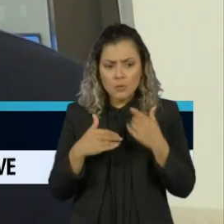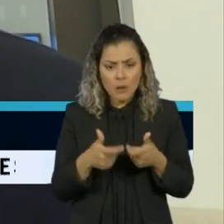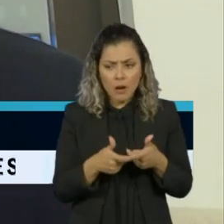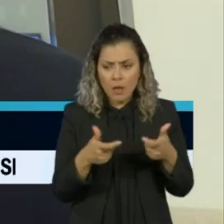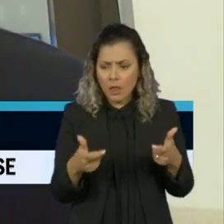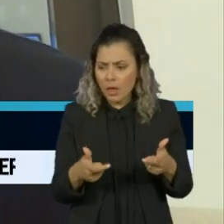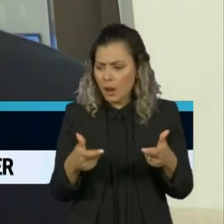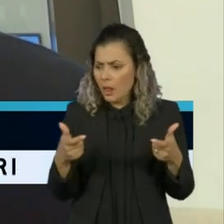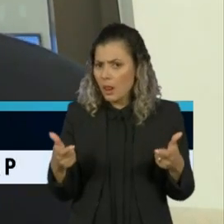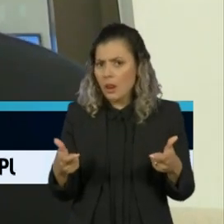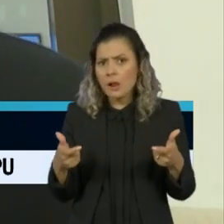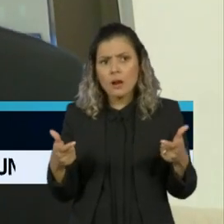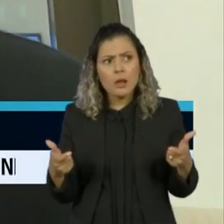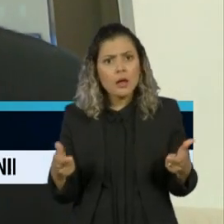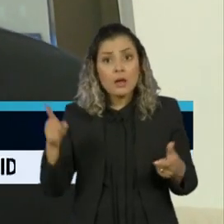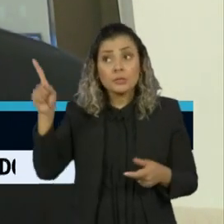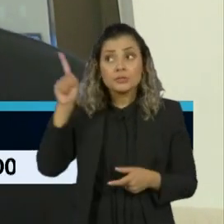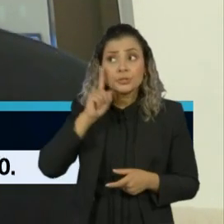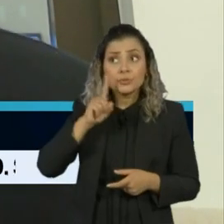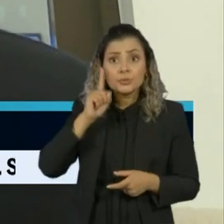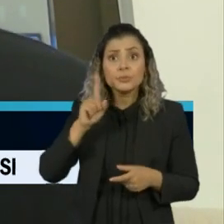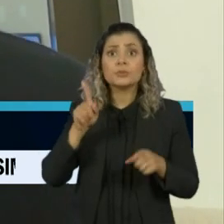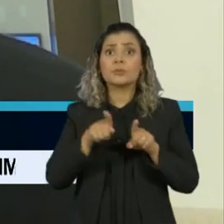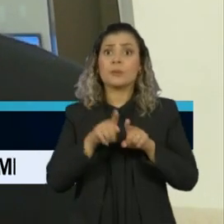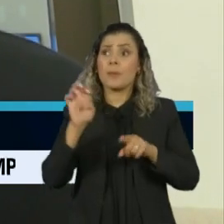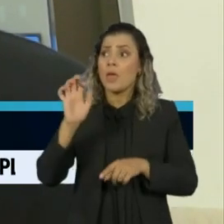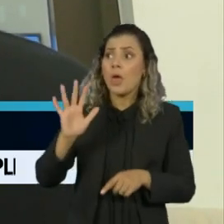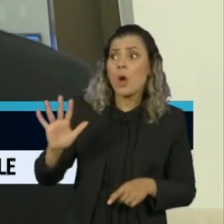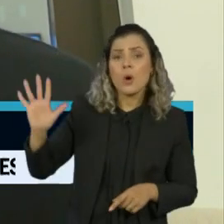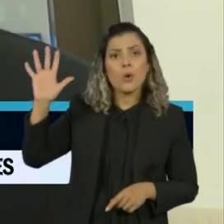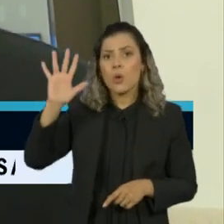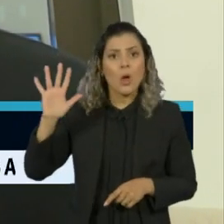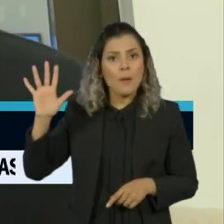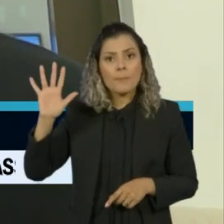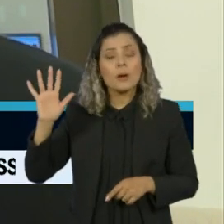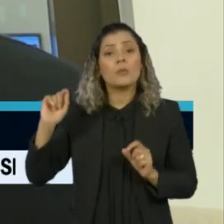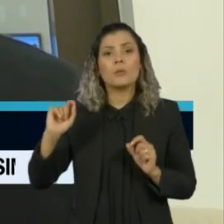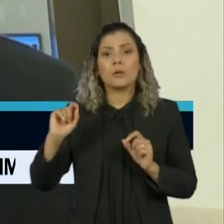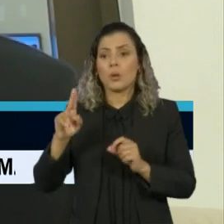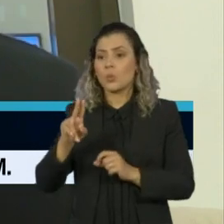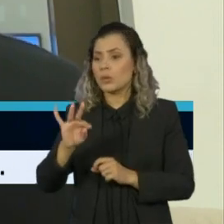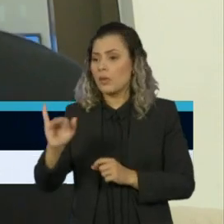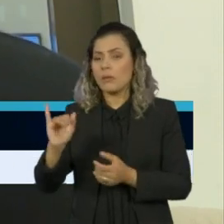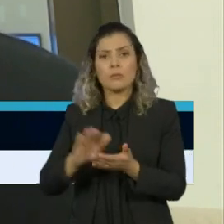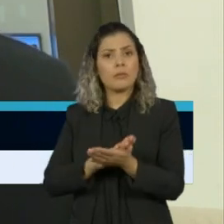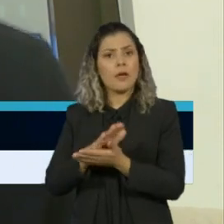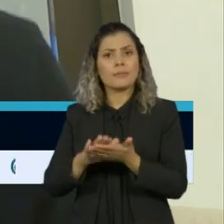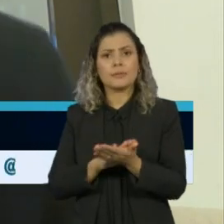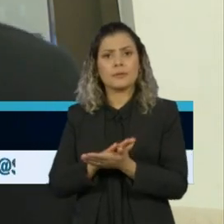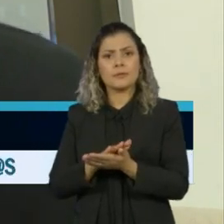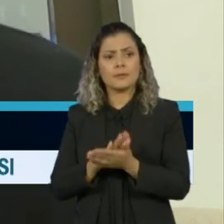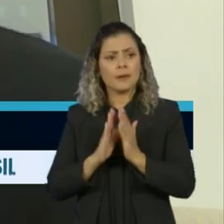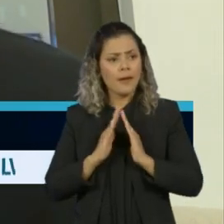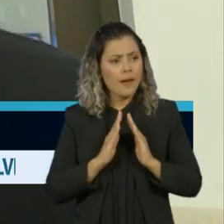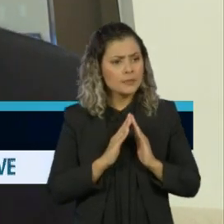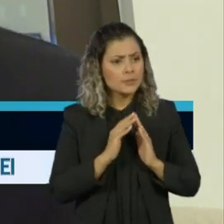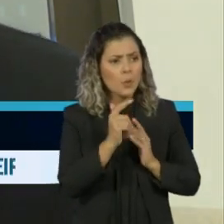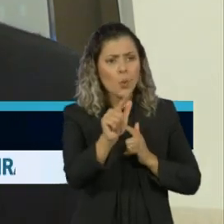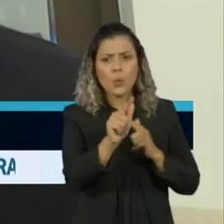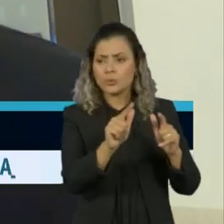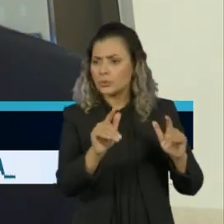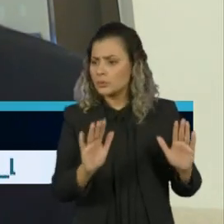tanto dos Estados Unidos quanto da Europa, aconteceu fora do ambiente da UTI. Hoje se sabe que isso foi devido à